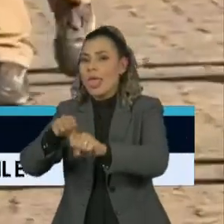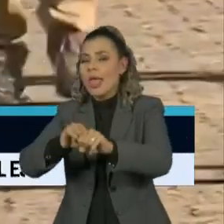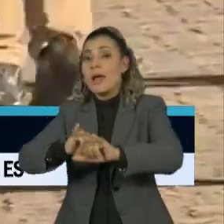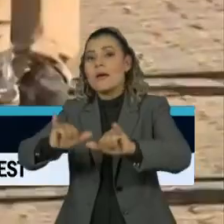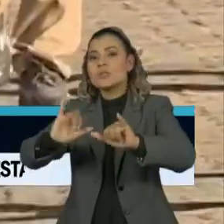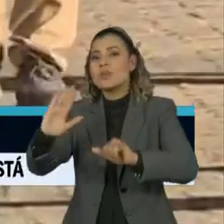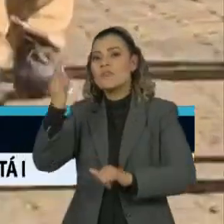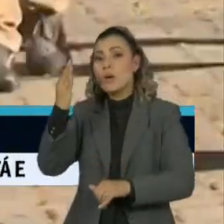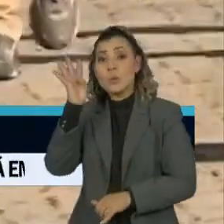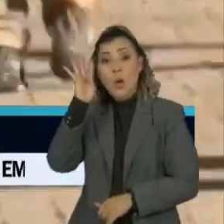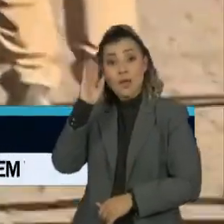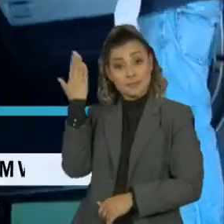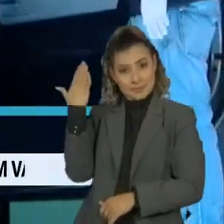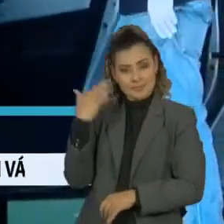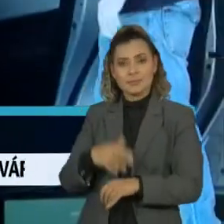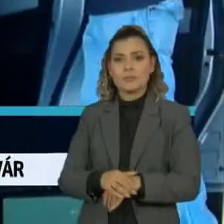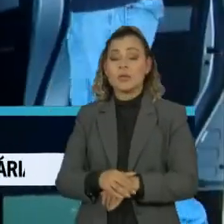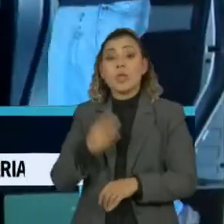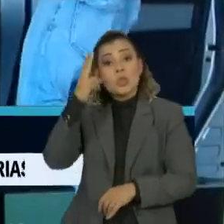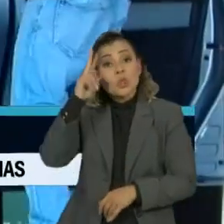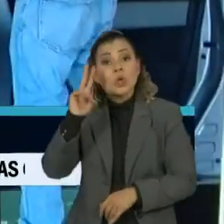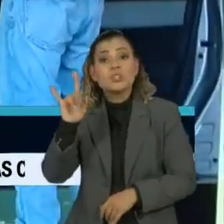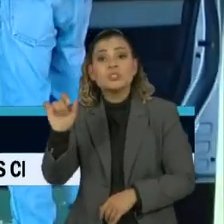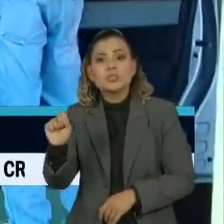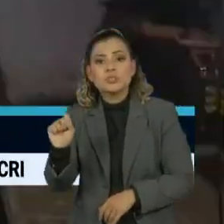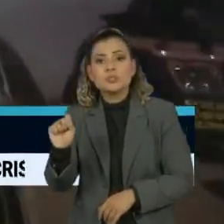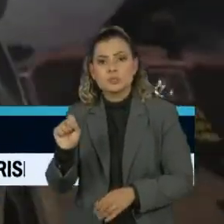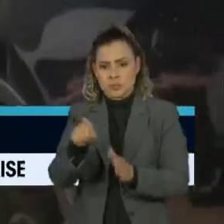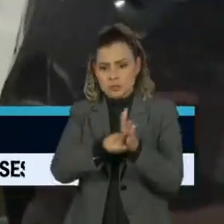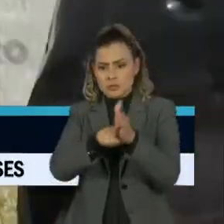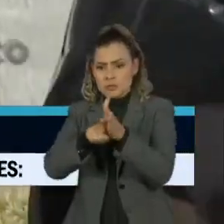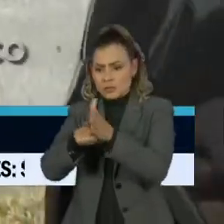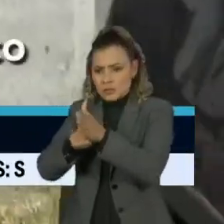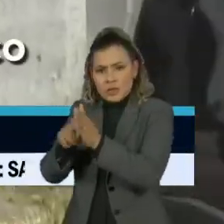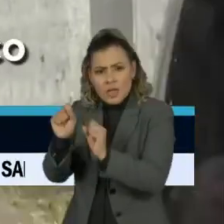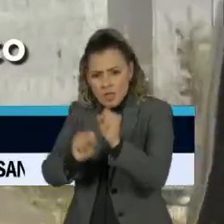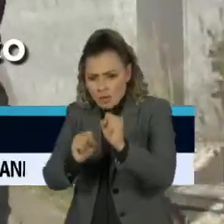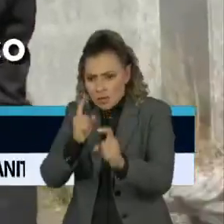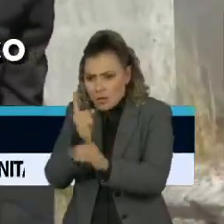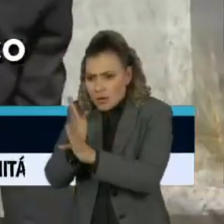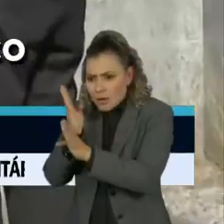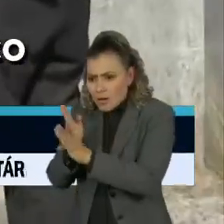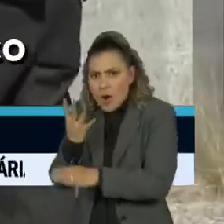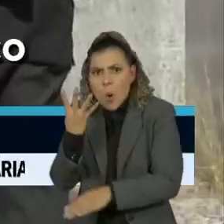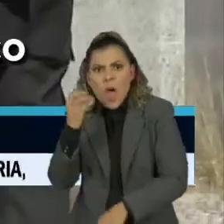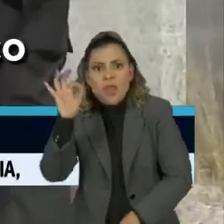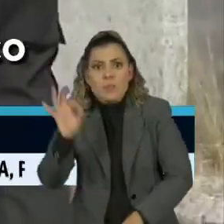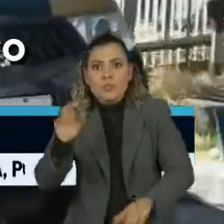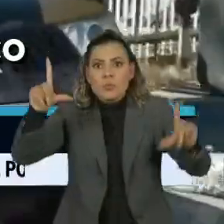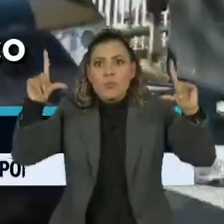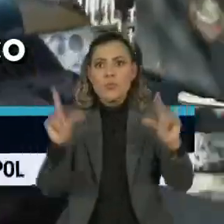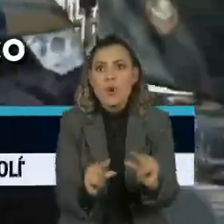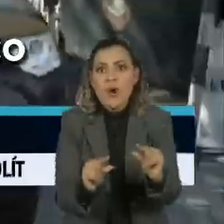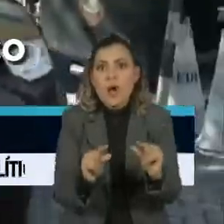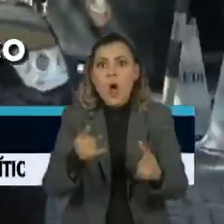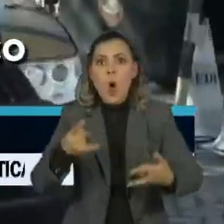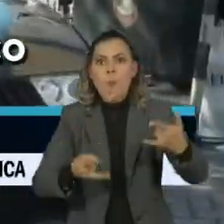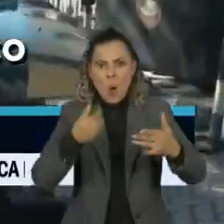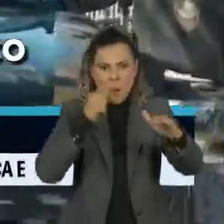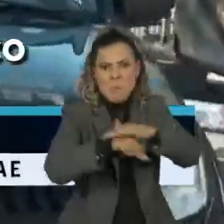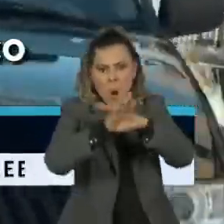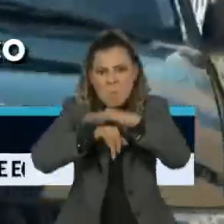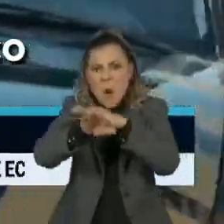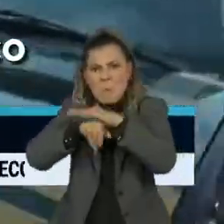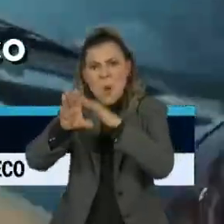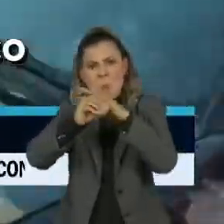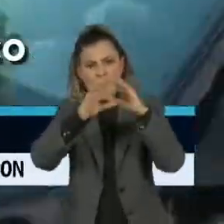que aconteceu na quarta-feira. Em dois dias, a agência AP Exata detectou uma redução de 40% nas atividades dos robôs e